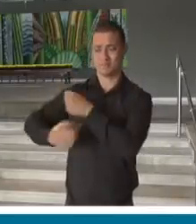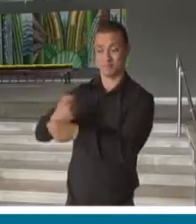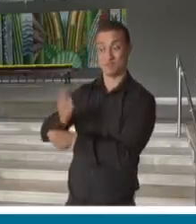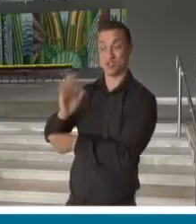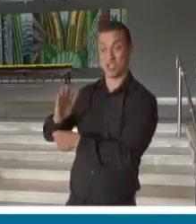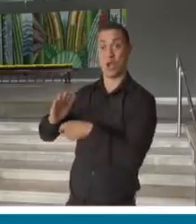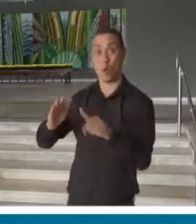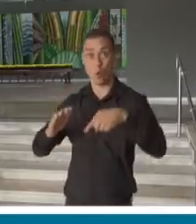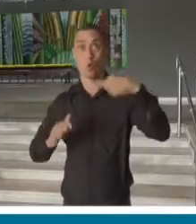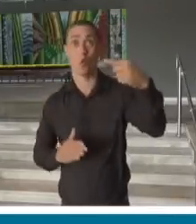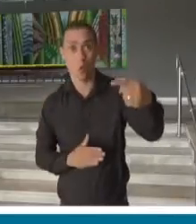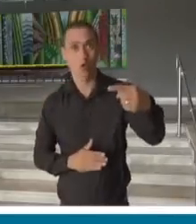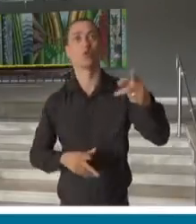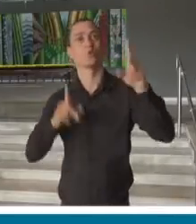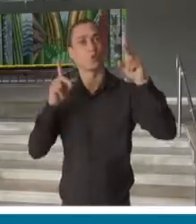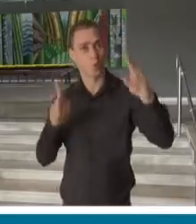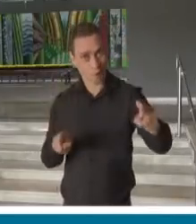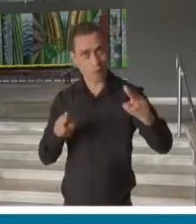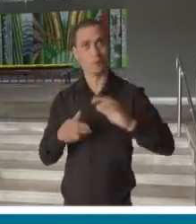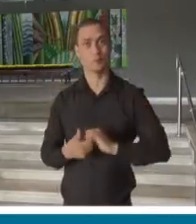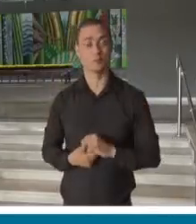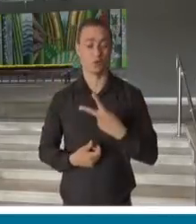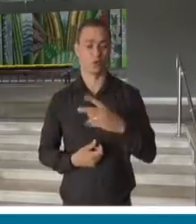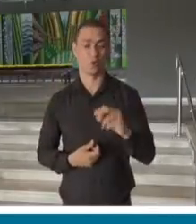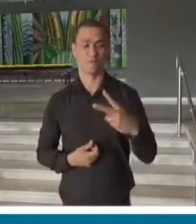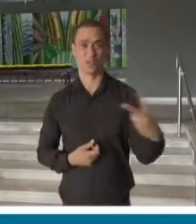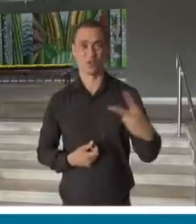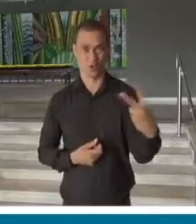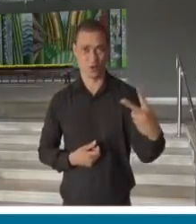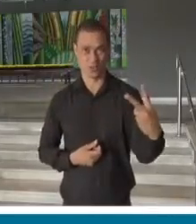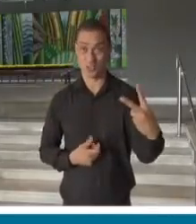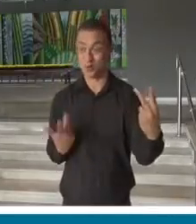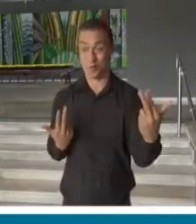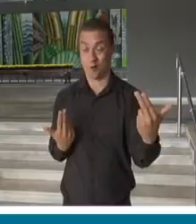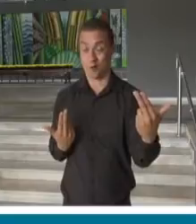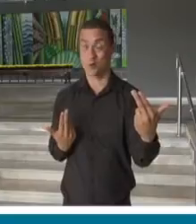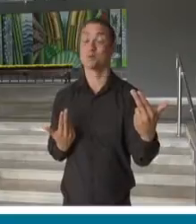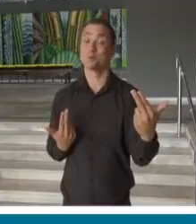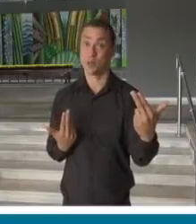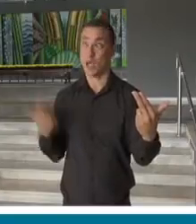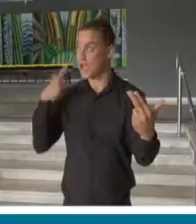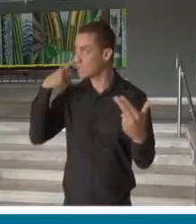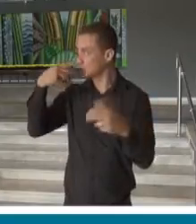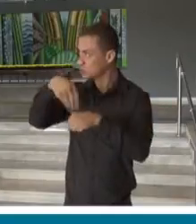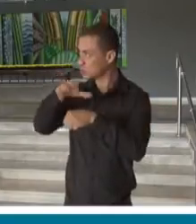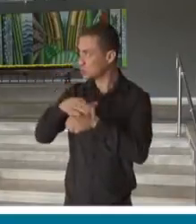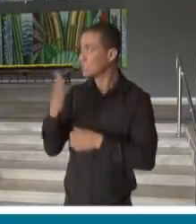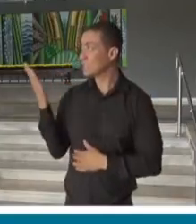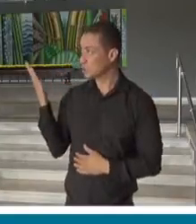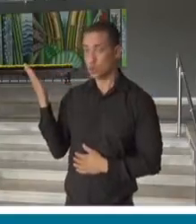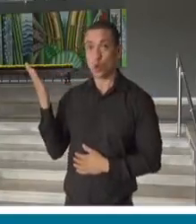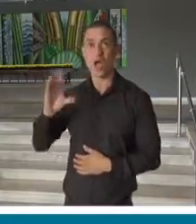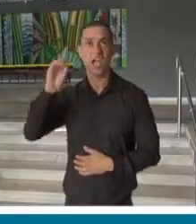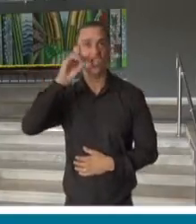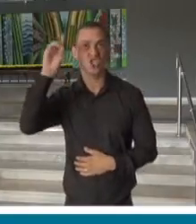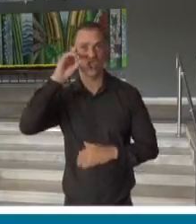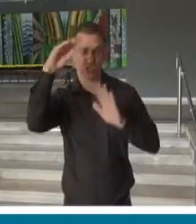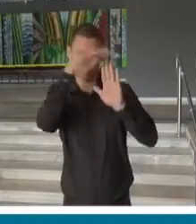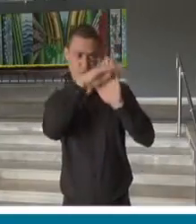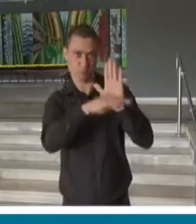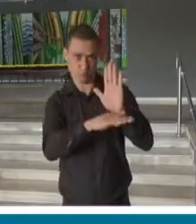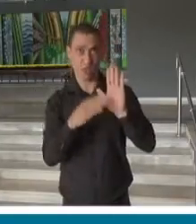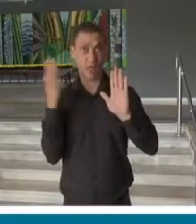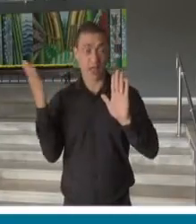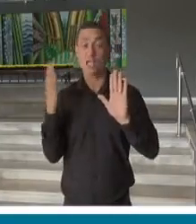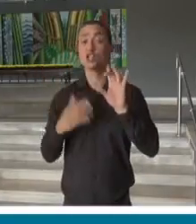e vamos permanecer fazendo no ano de 2022. Então, estas são, pode passar? Estas são as datas. Queria